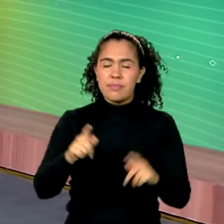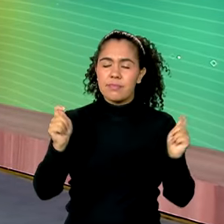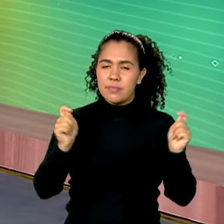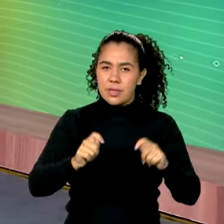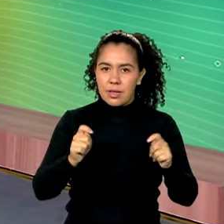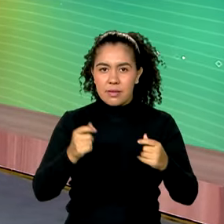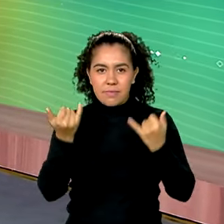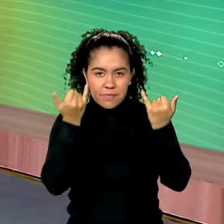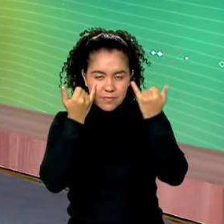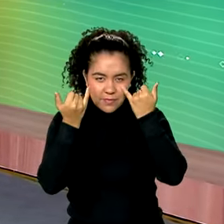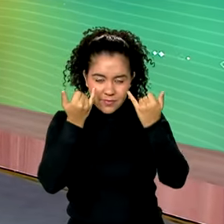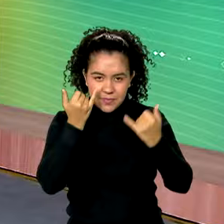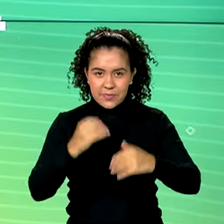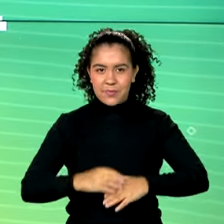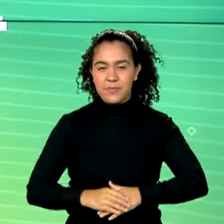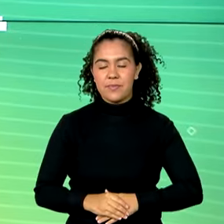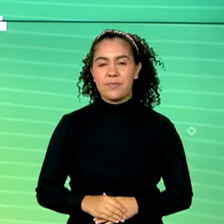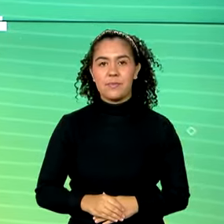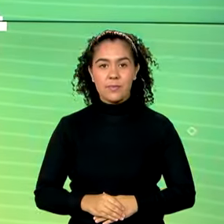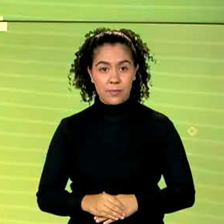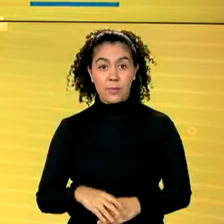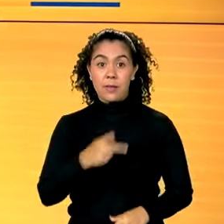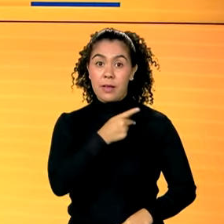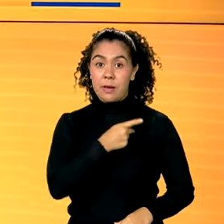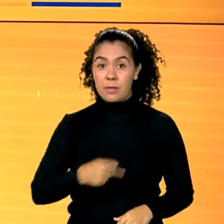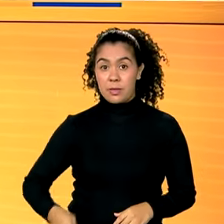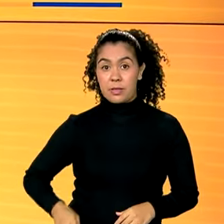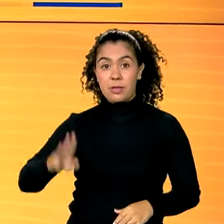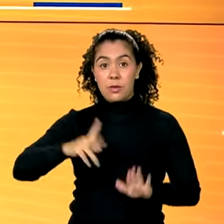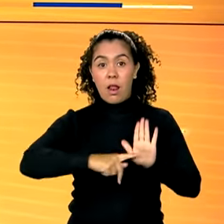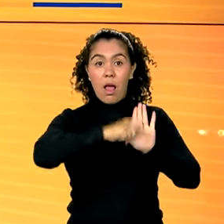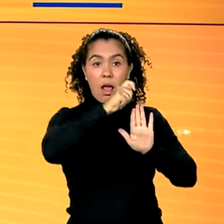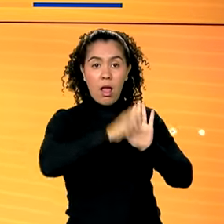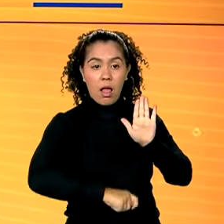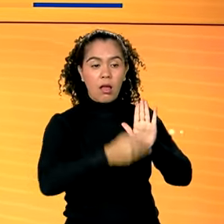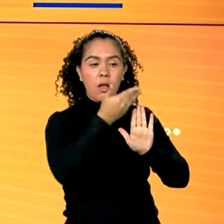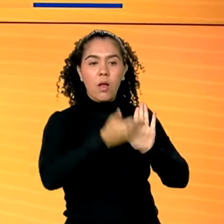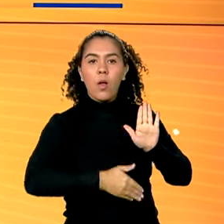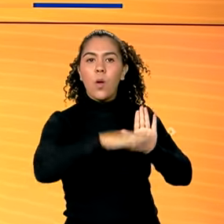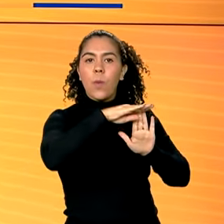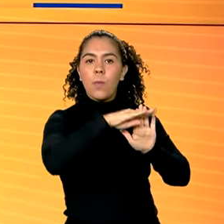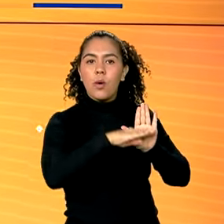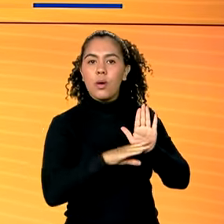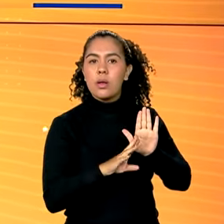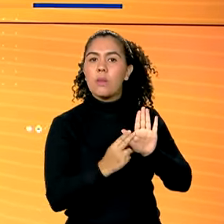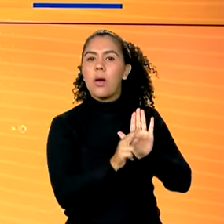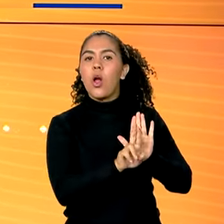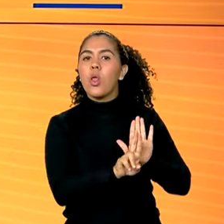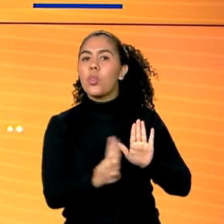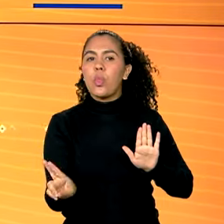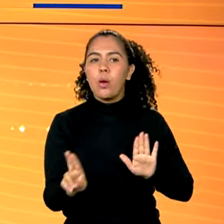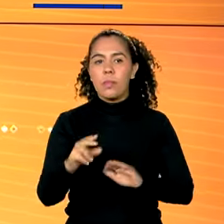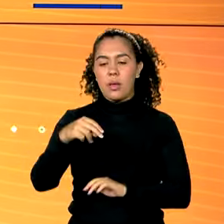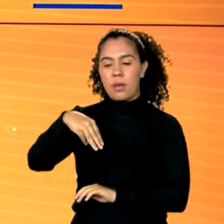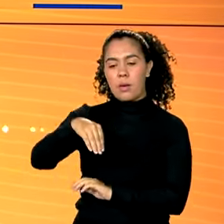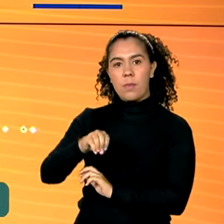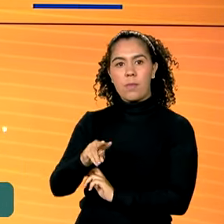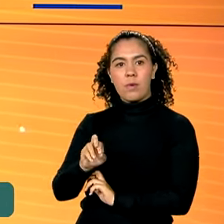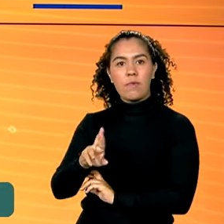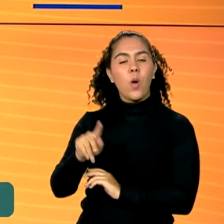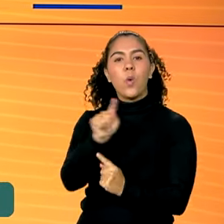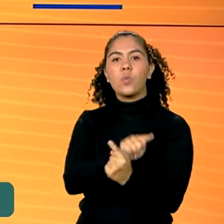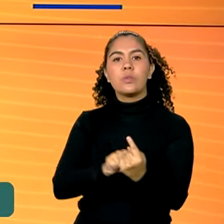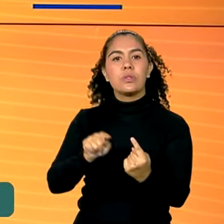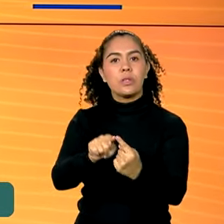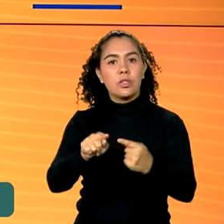uma do seu interesse. E o presidente Lula sancionou o programa Mover como objetivo de expandir investimentos